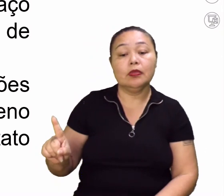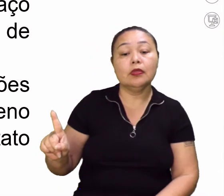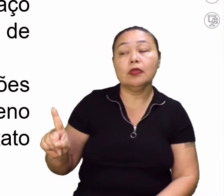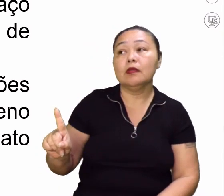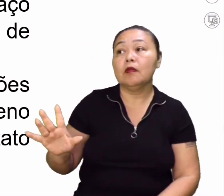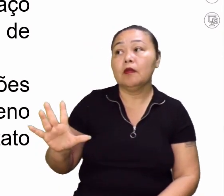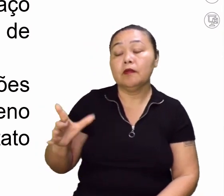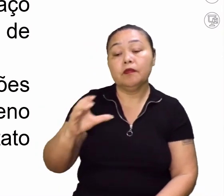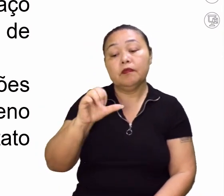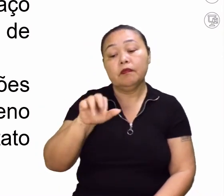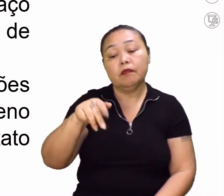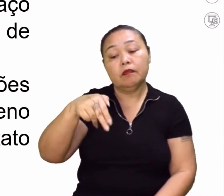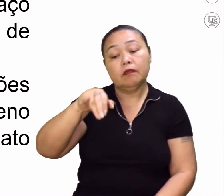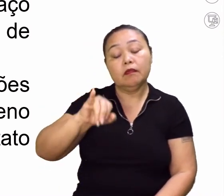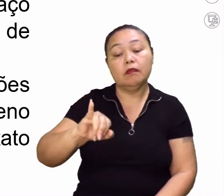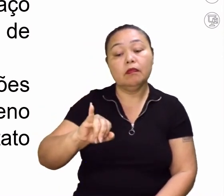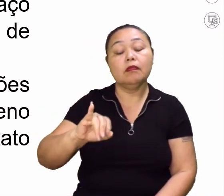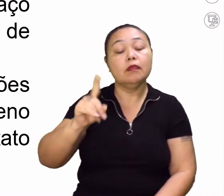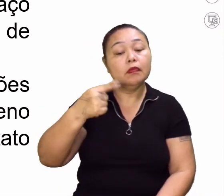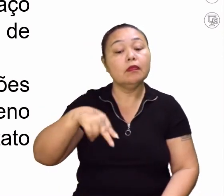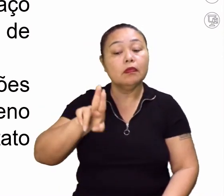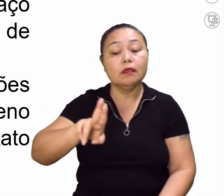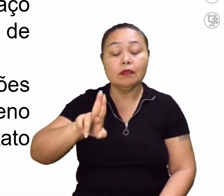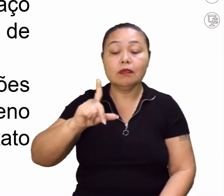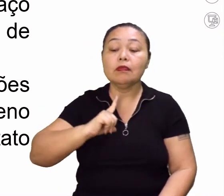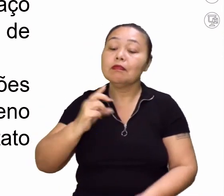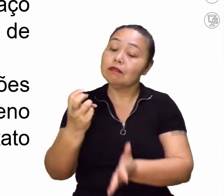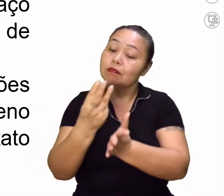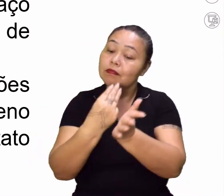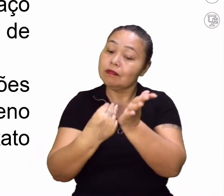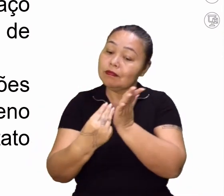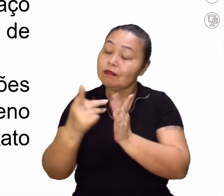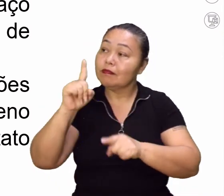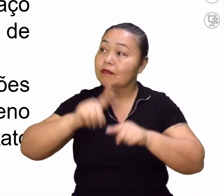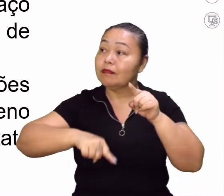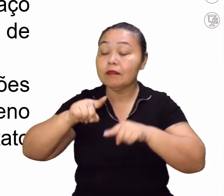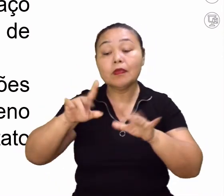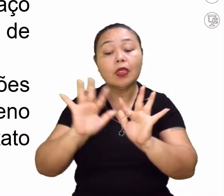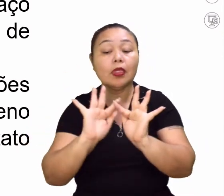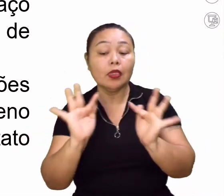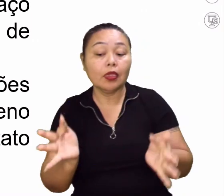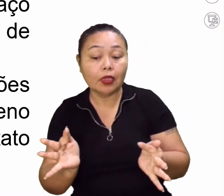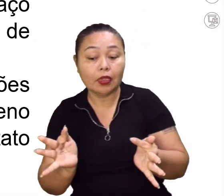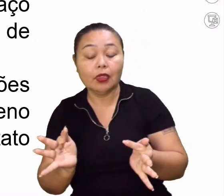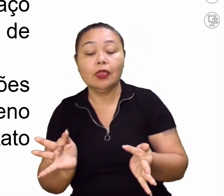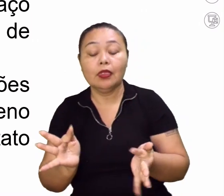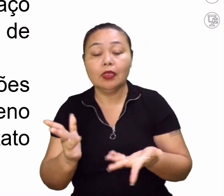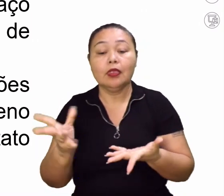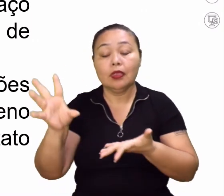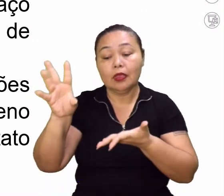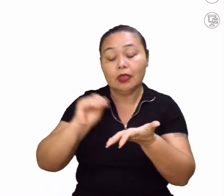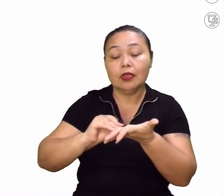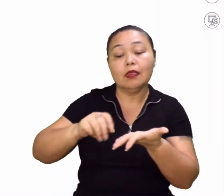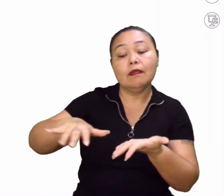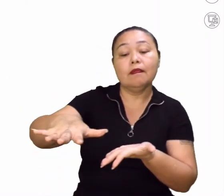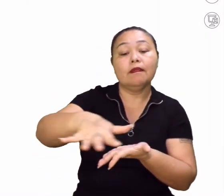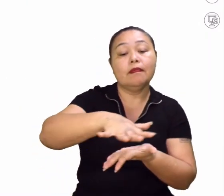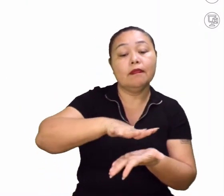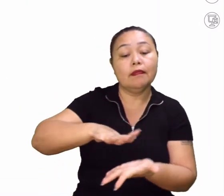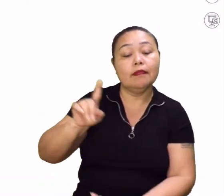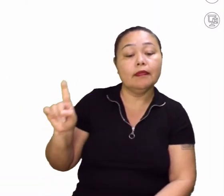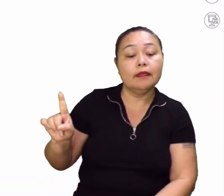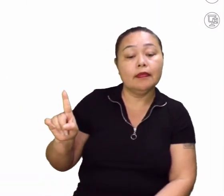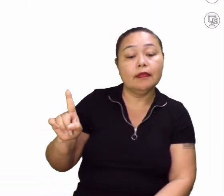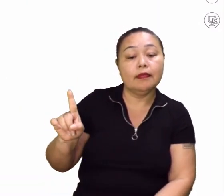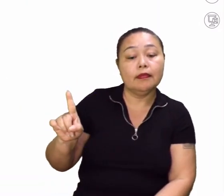Até o Croquis é uma representação também utilizada na cartografia. Só que é uma forma mais simples de representar uma área. A gente está